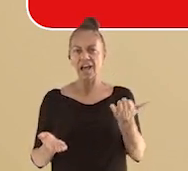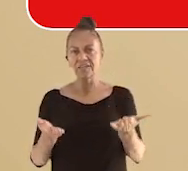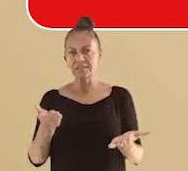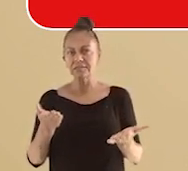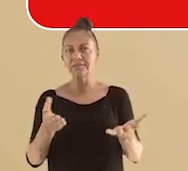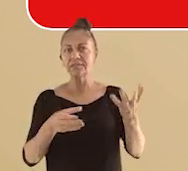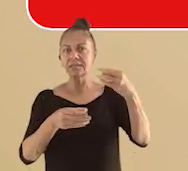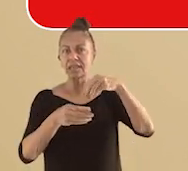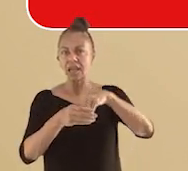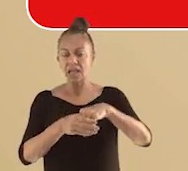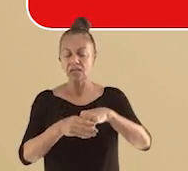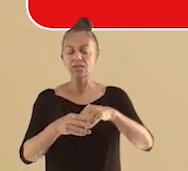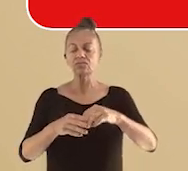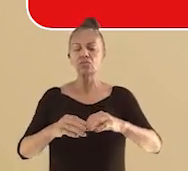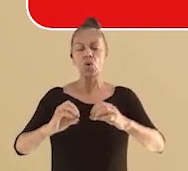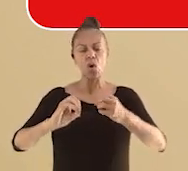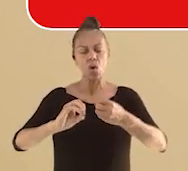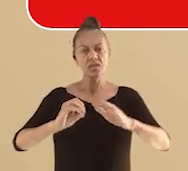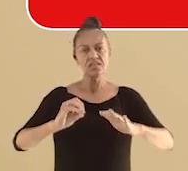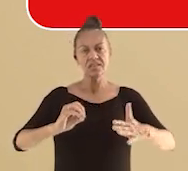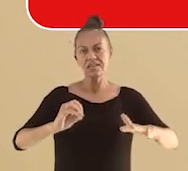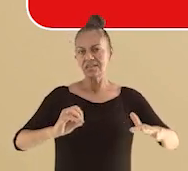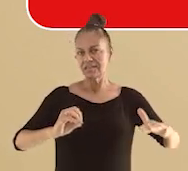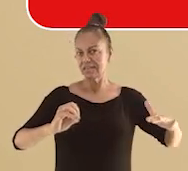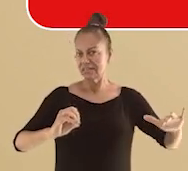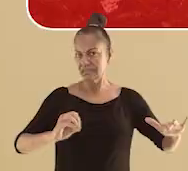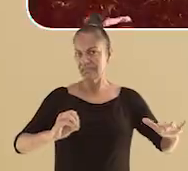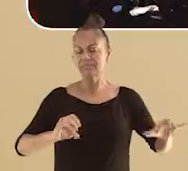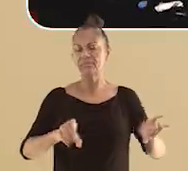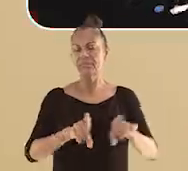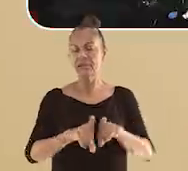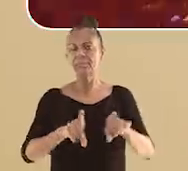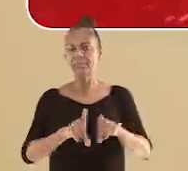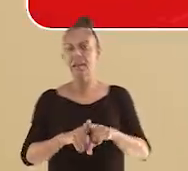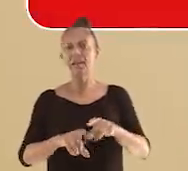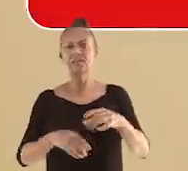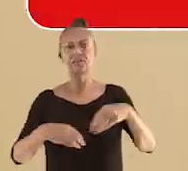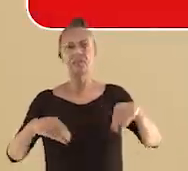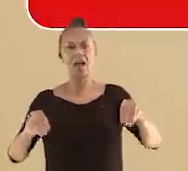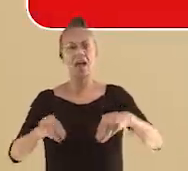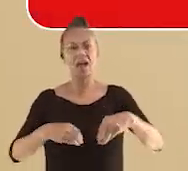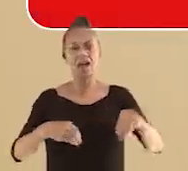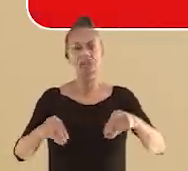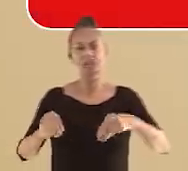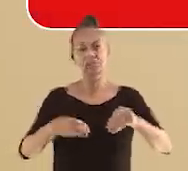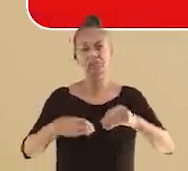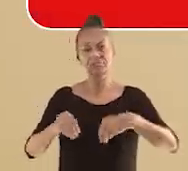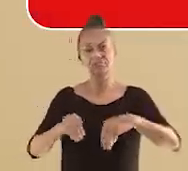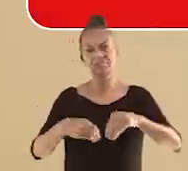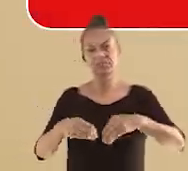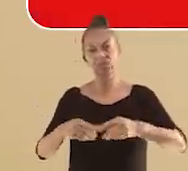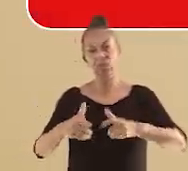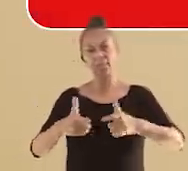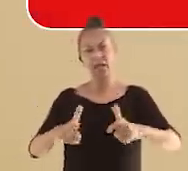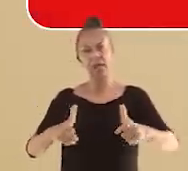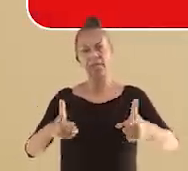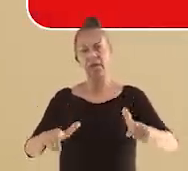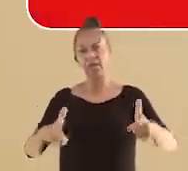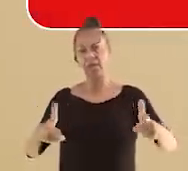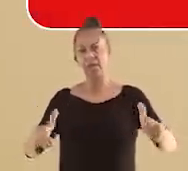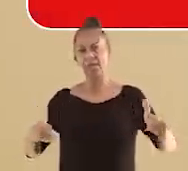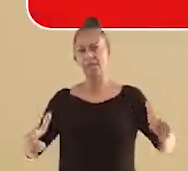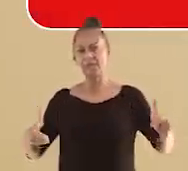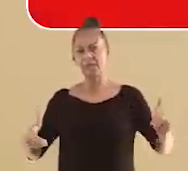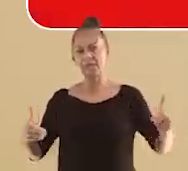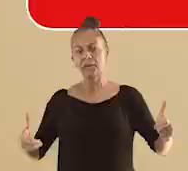plástico nos oceanos e mares, também encontramos milhares de toneladas de microplásticos. E isso só vai